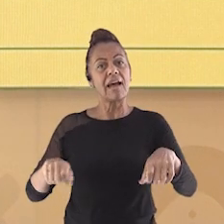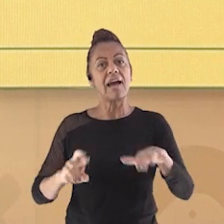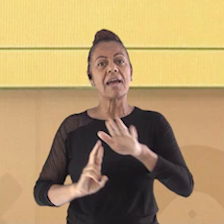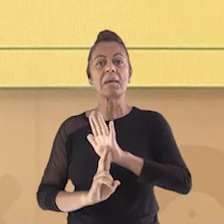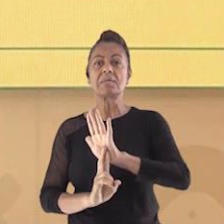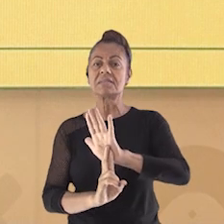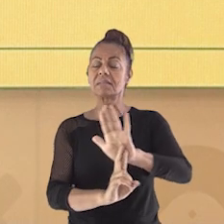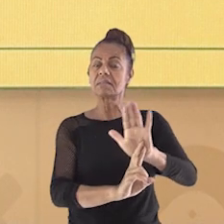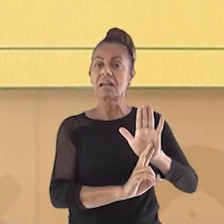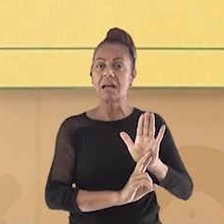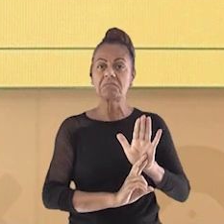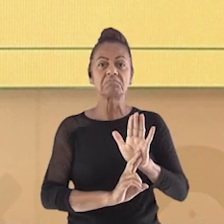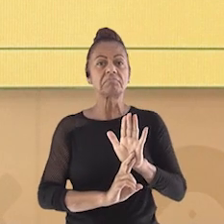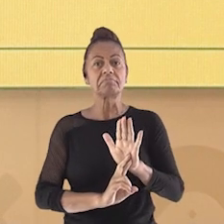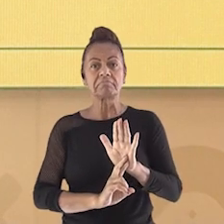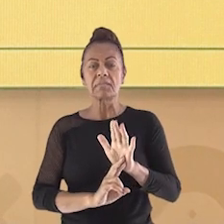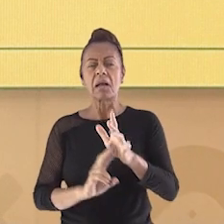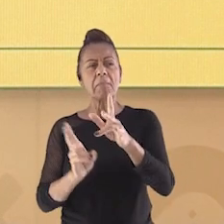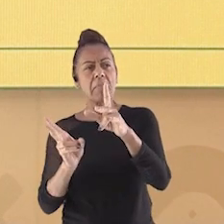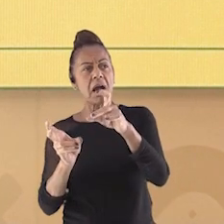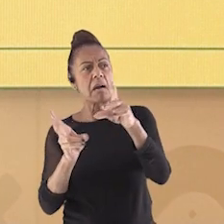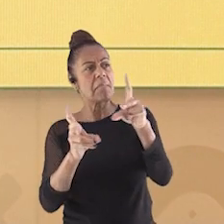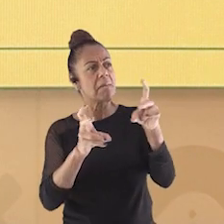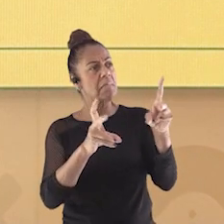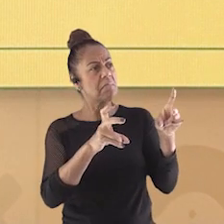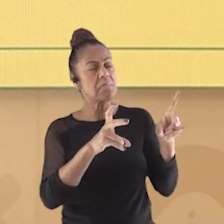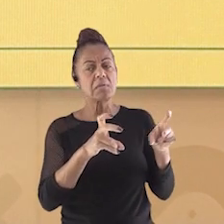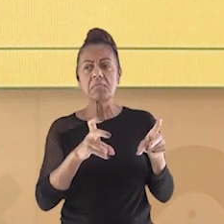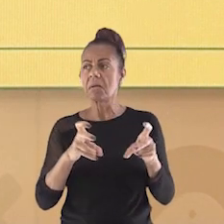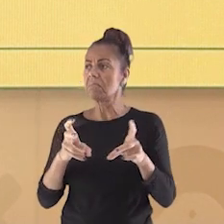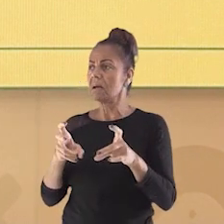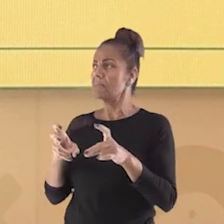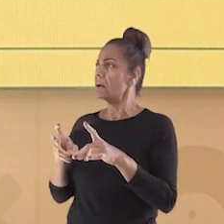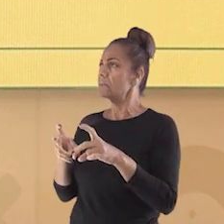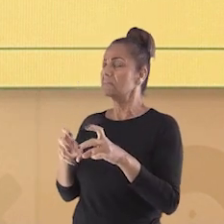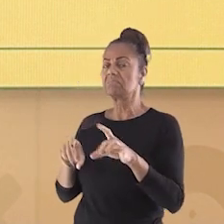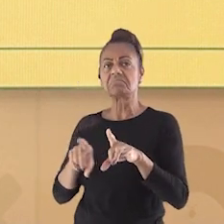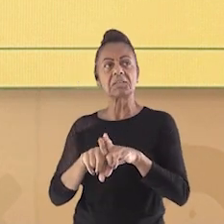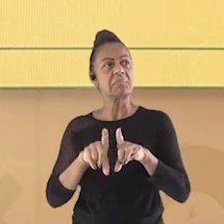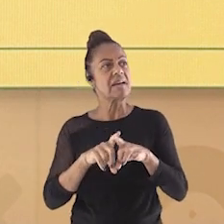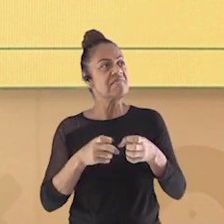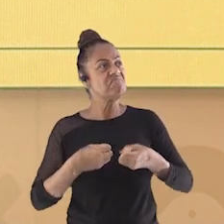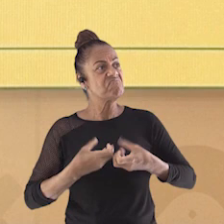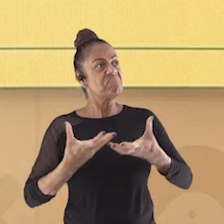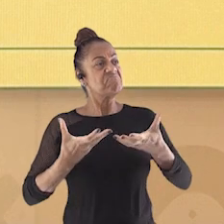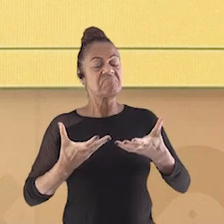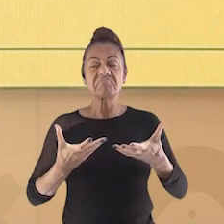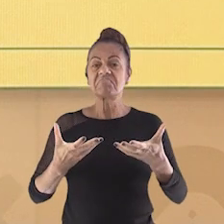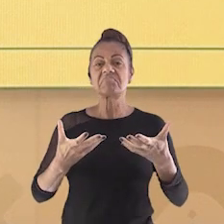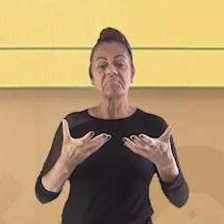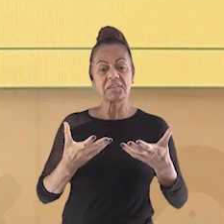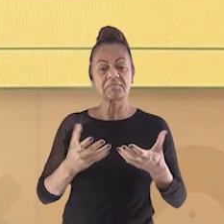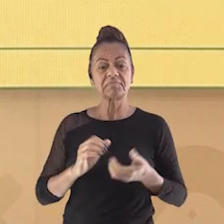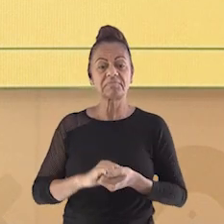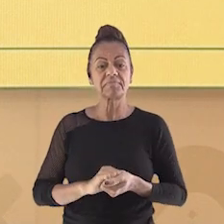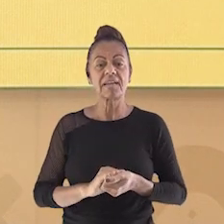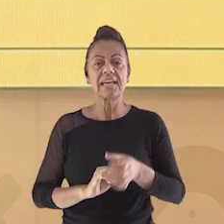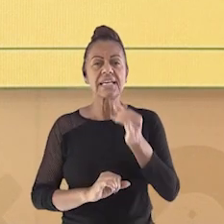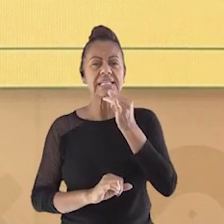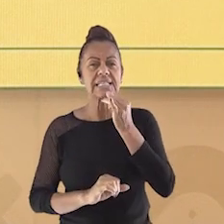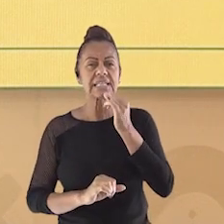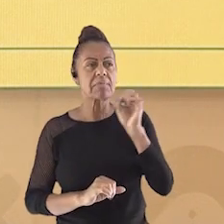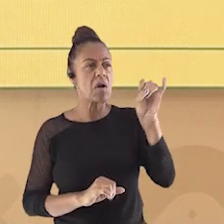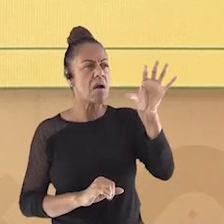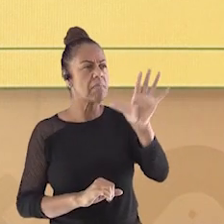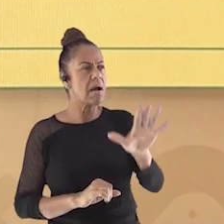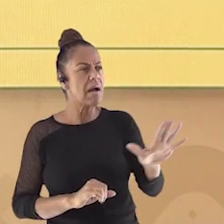realidade ao nosso redor e até mesmo os nossos sentimentos. Observe esse mapa aqui, que mostra na